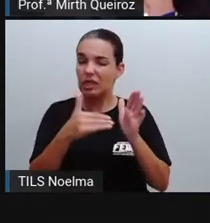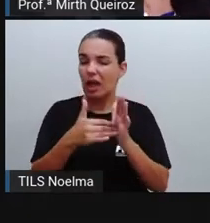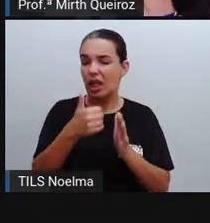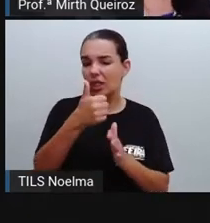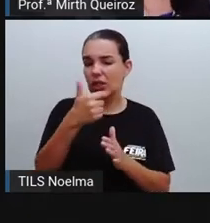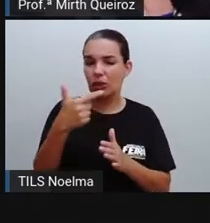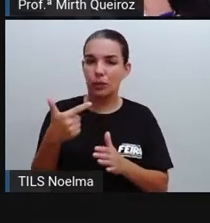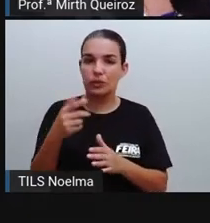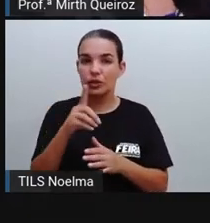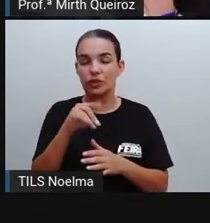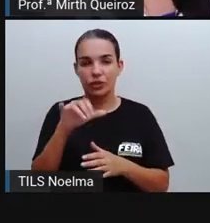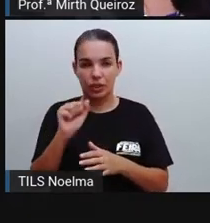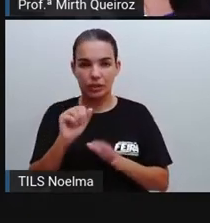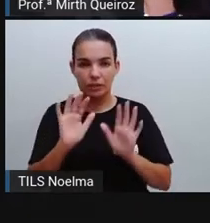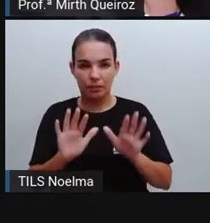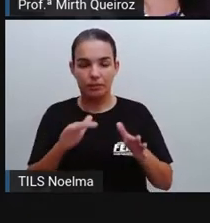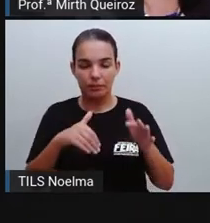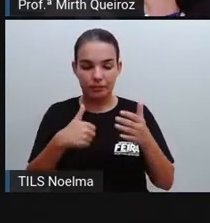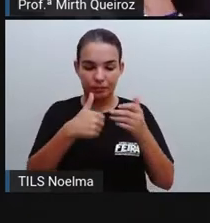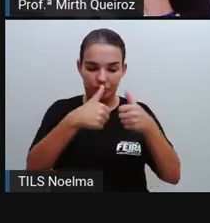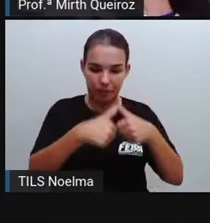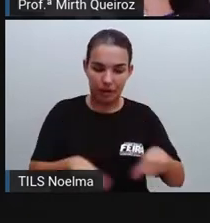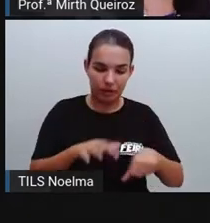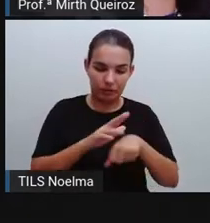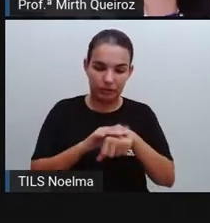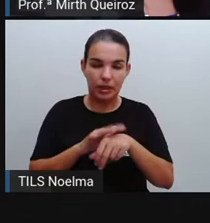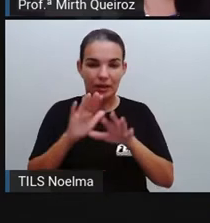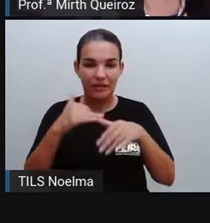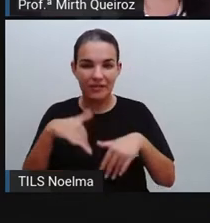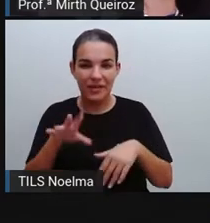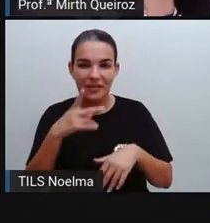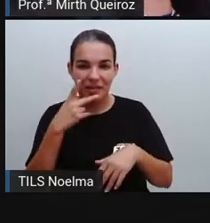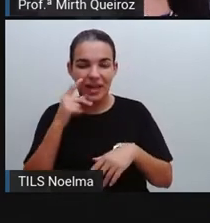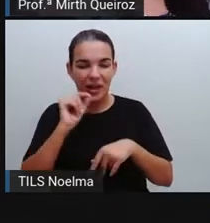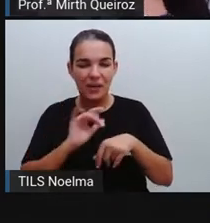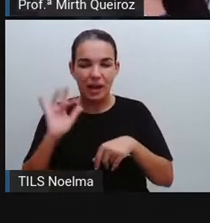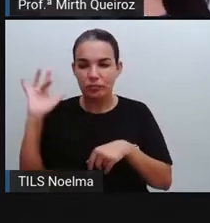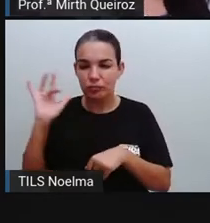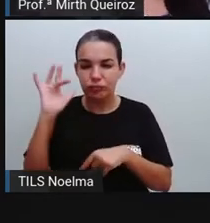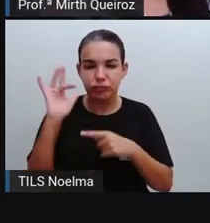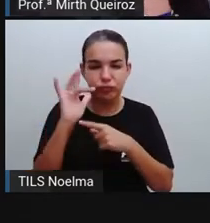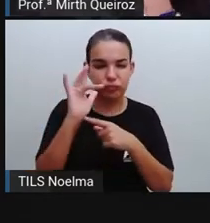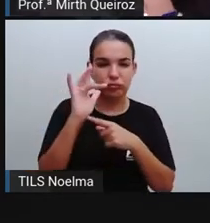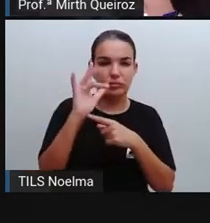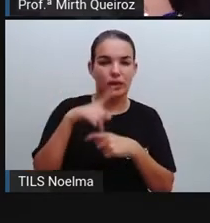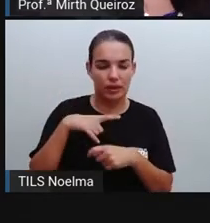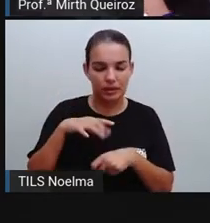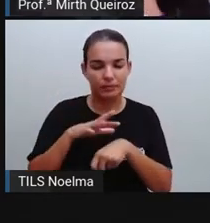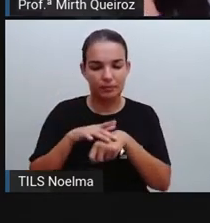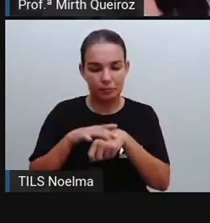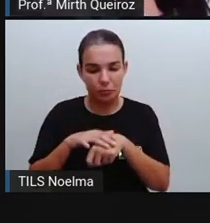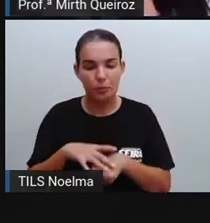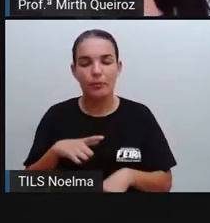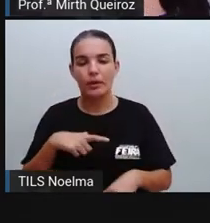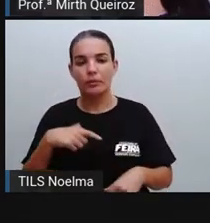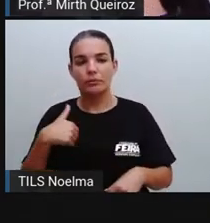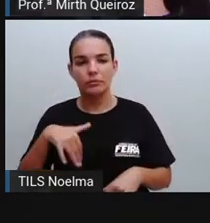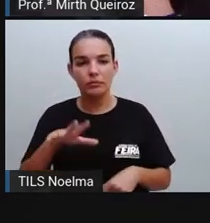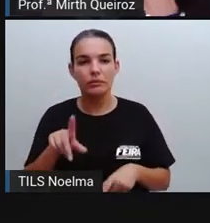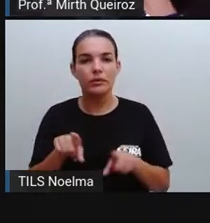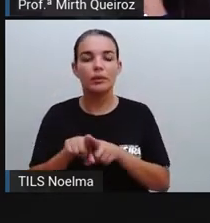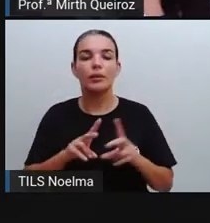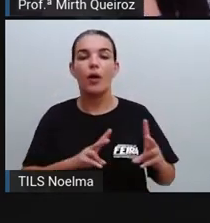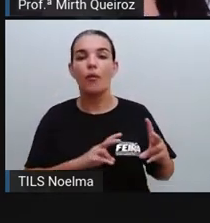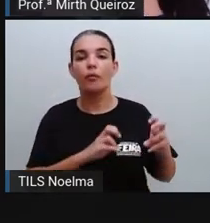certo? E nós vamos falar também sobre, mais um pouquinho aí sobre a dengue, sobre chikungunya, vamos falar com o vírus, né? O vírus que